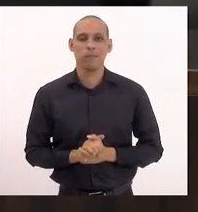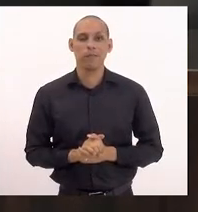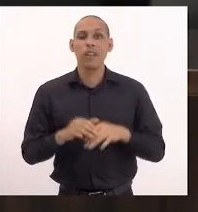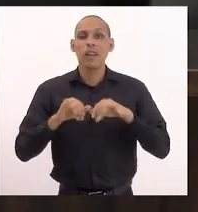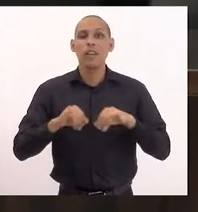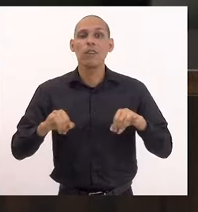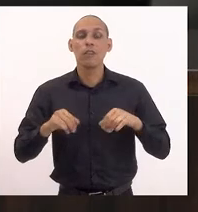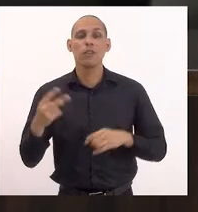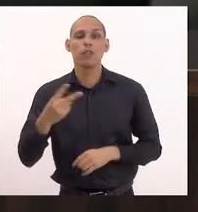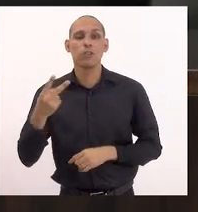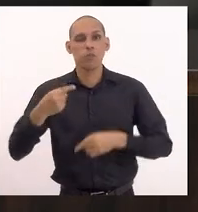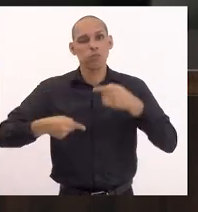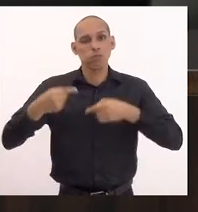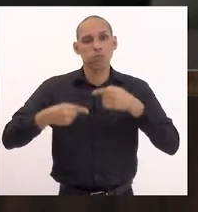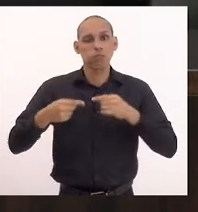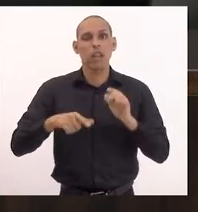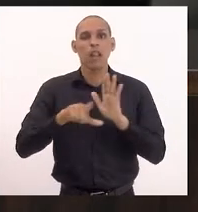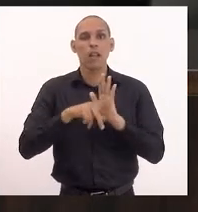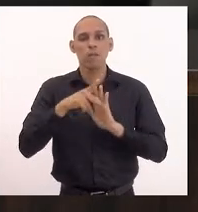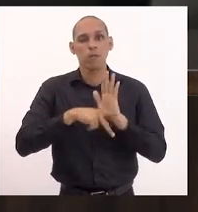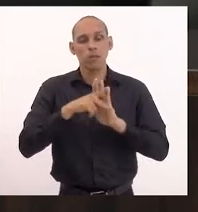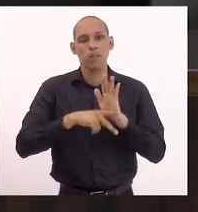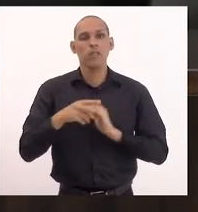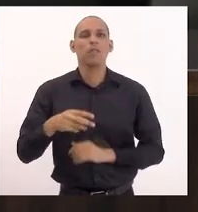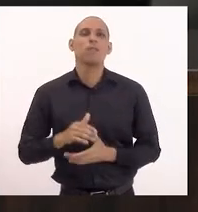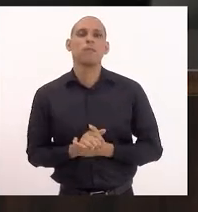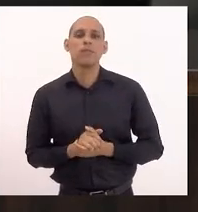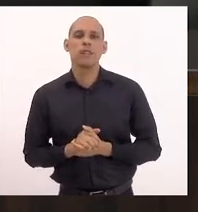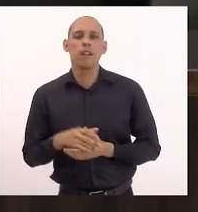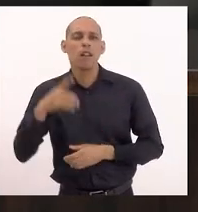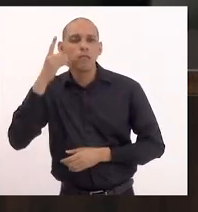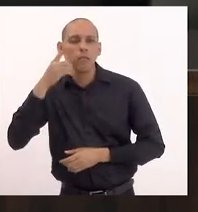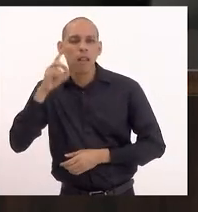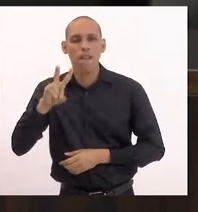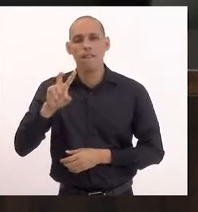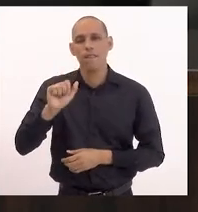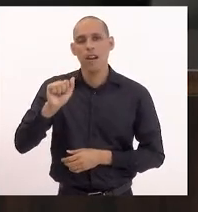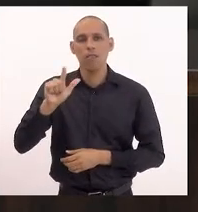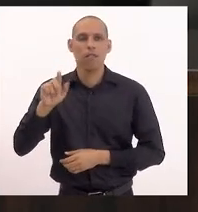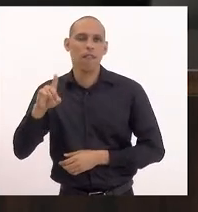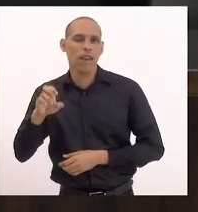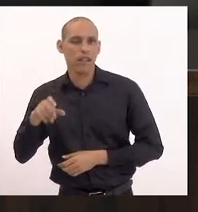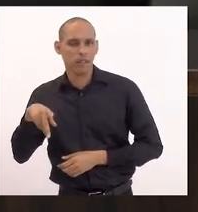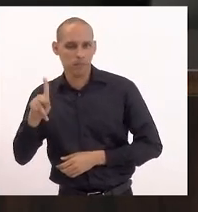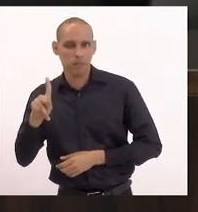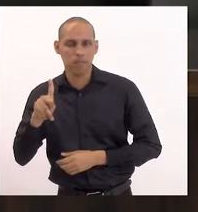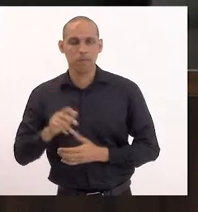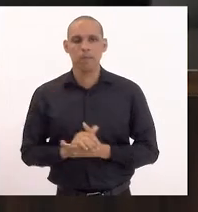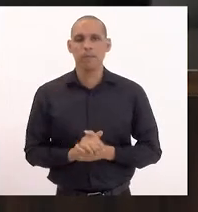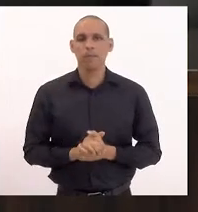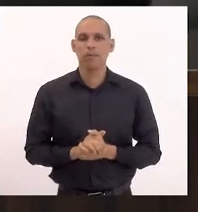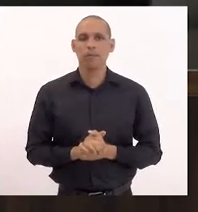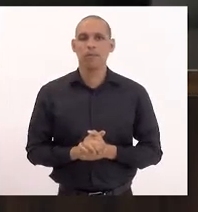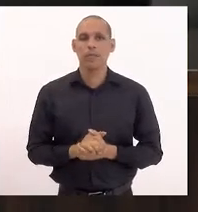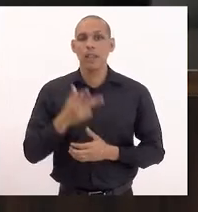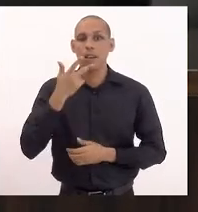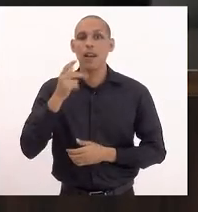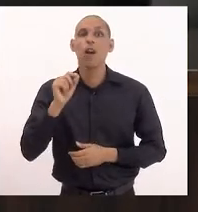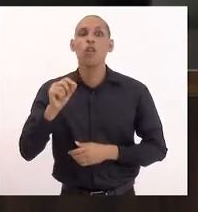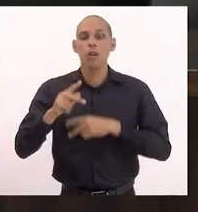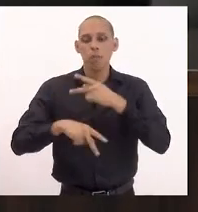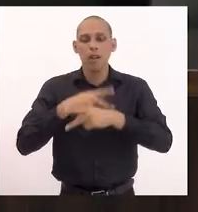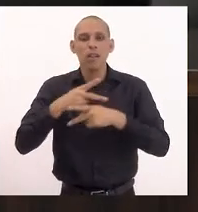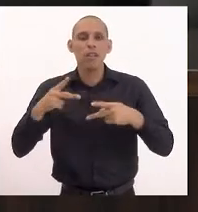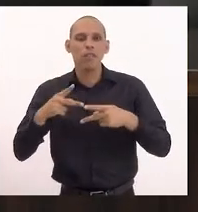Anuncio, em segunda discussão, o projeto de lei 1795-19, de autoria do deputado Valdeque Carneiro e Luiz Paulo, que declara os presentes de Iemanjá como